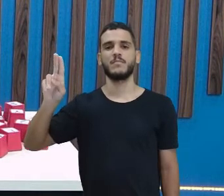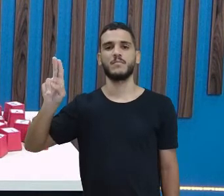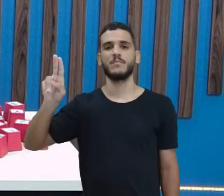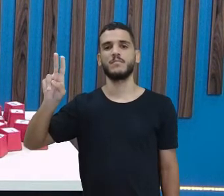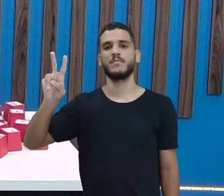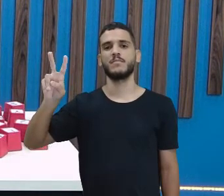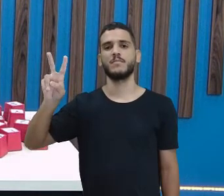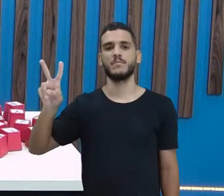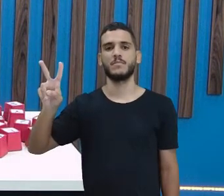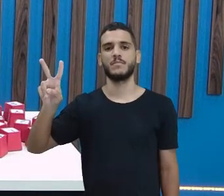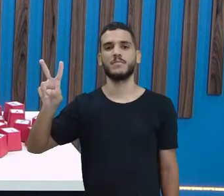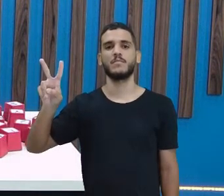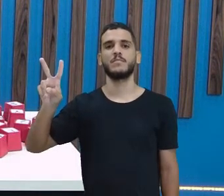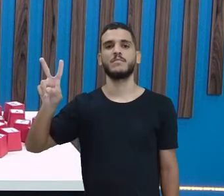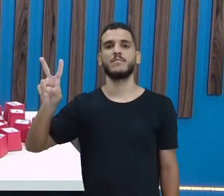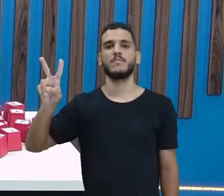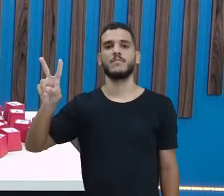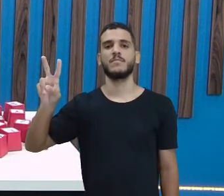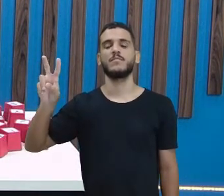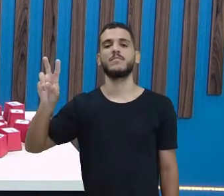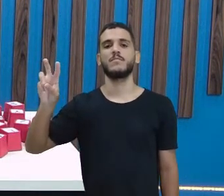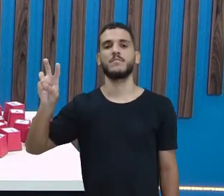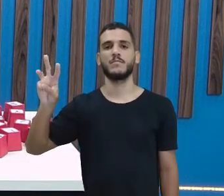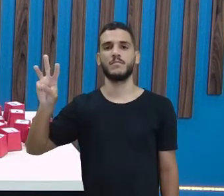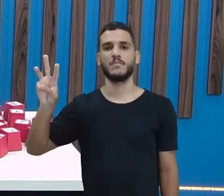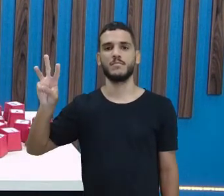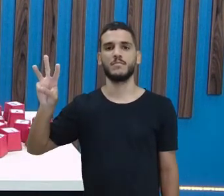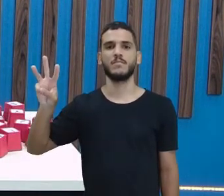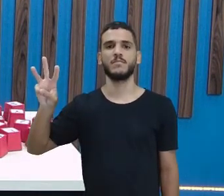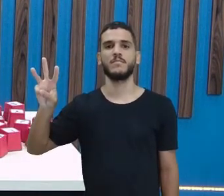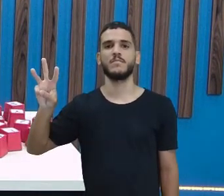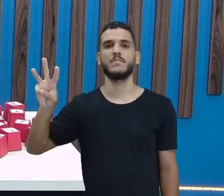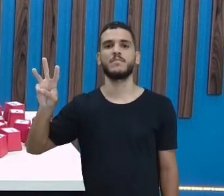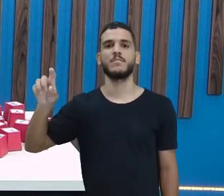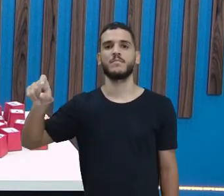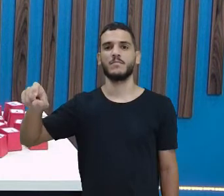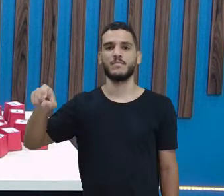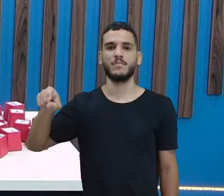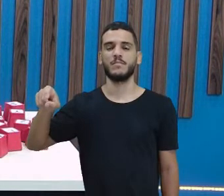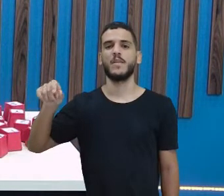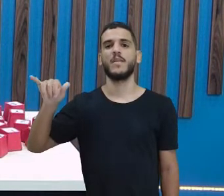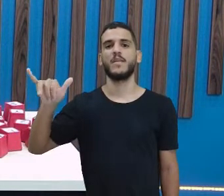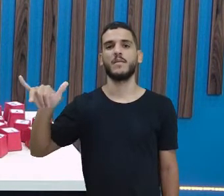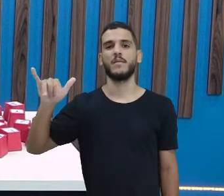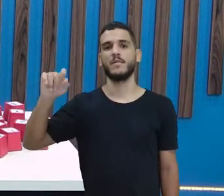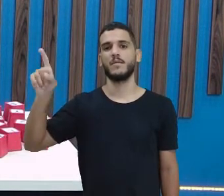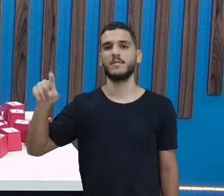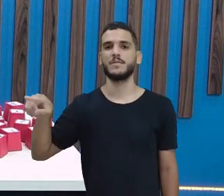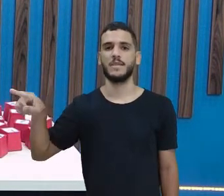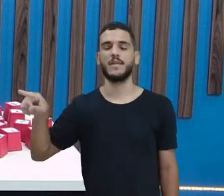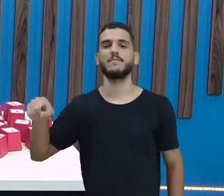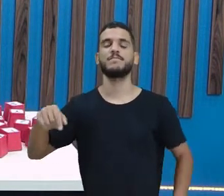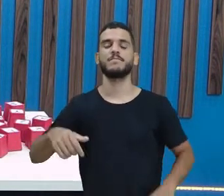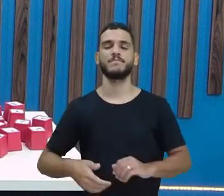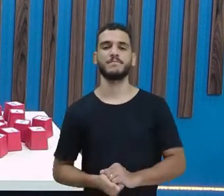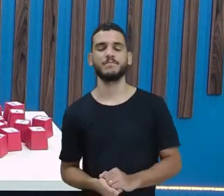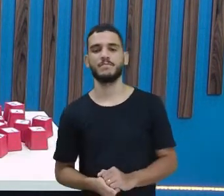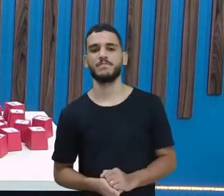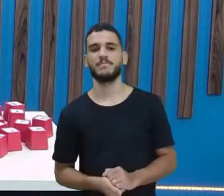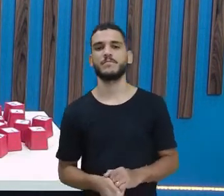T, U, V, W, X, Y, Z.